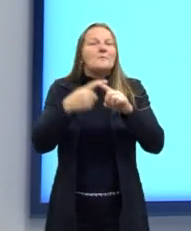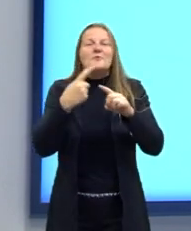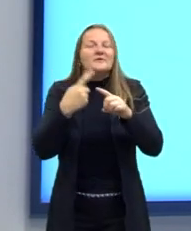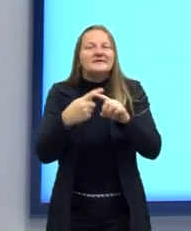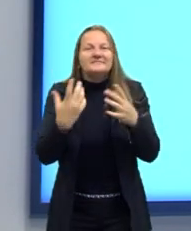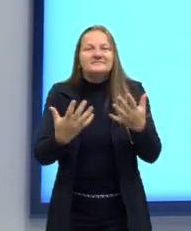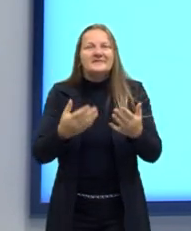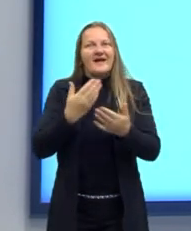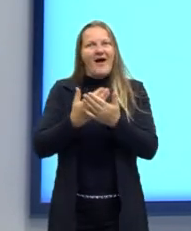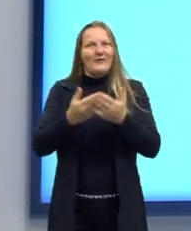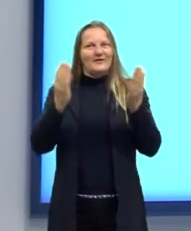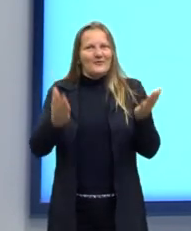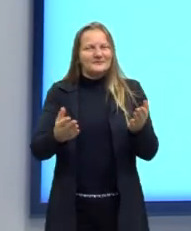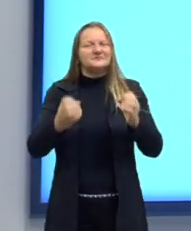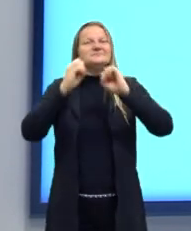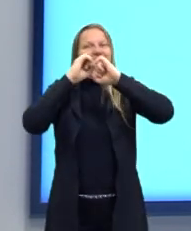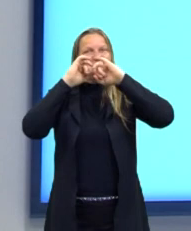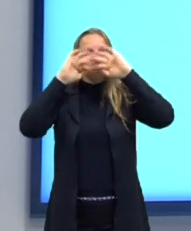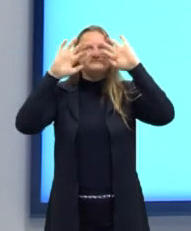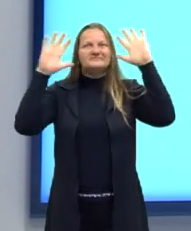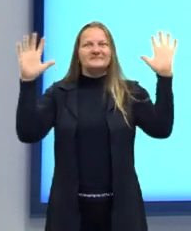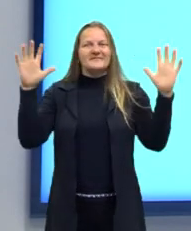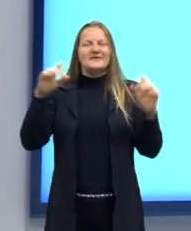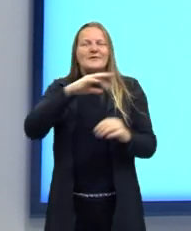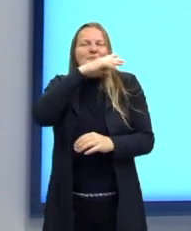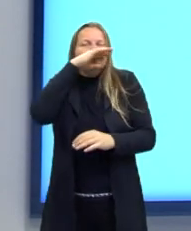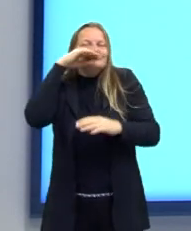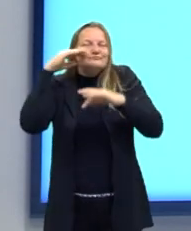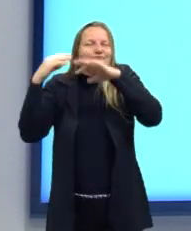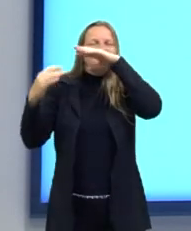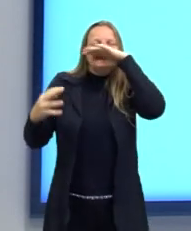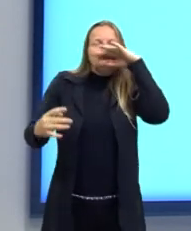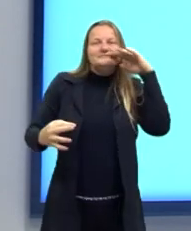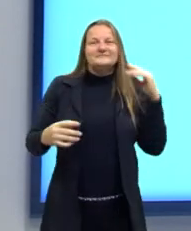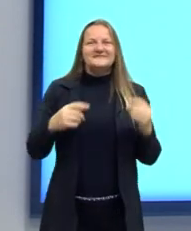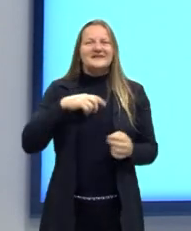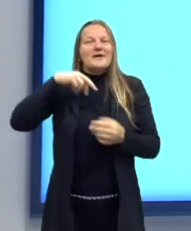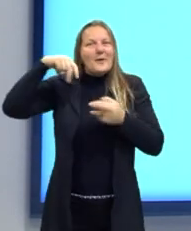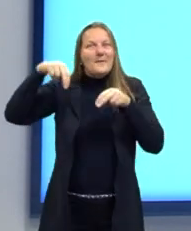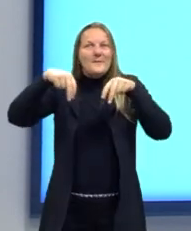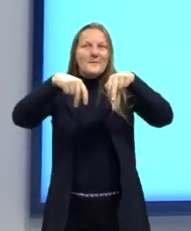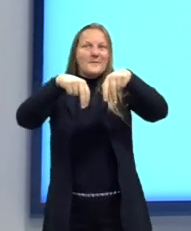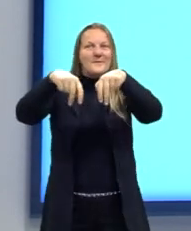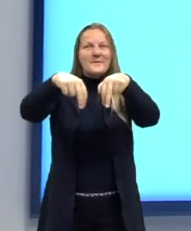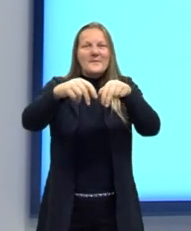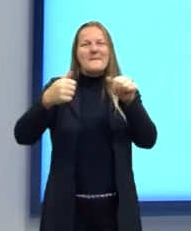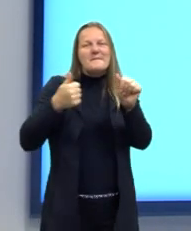Na hora de hoje a gente vai entender essa sensação, esses aromas que a gente sente ao caminhar na beira-mar.